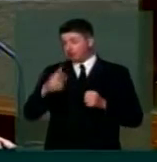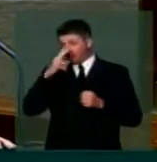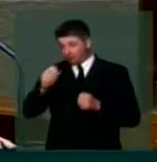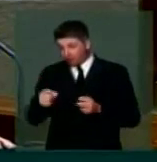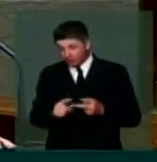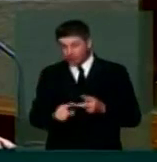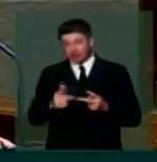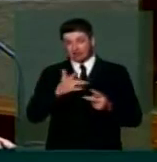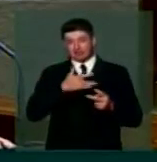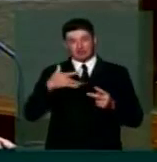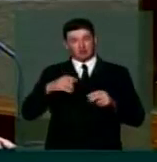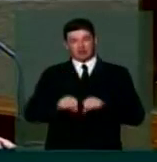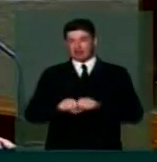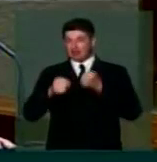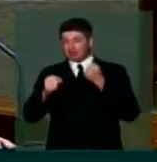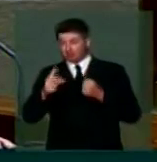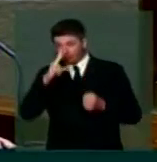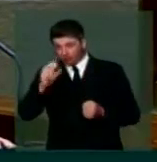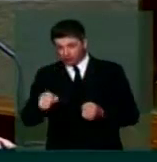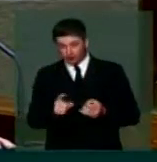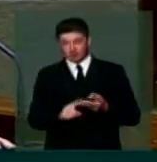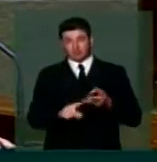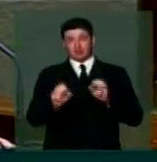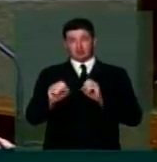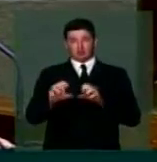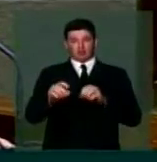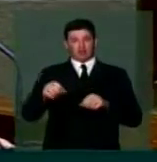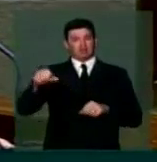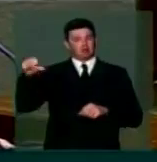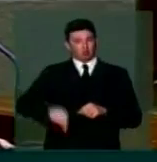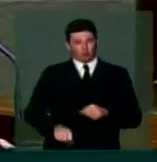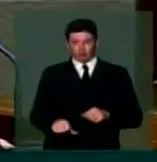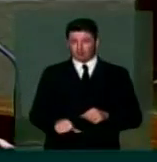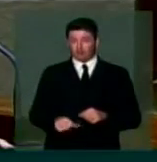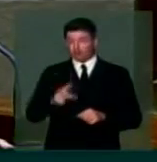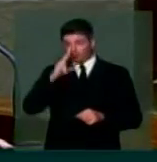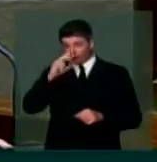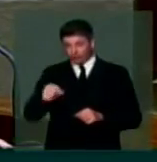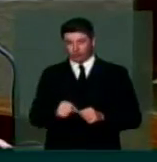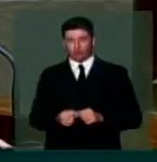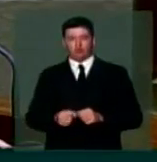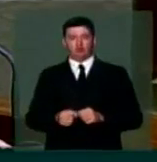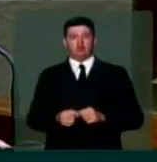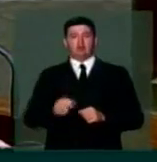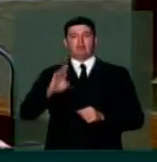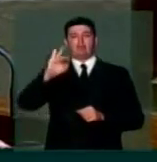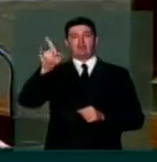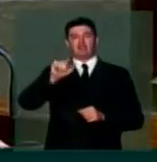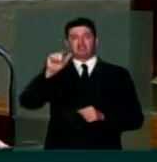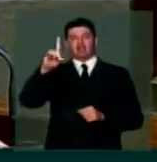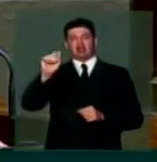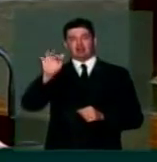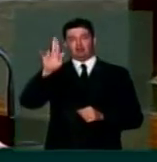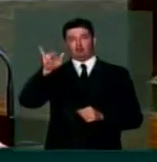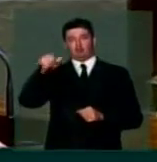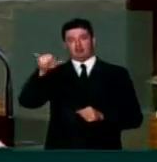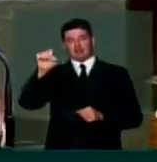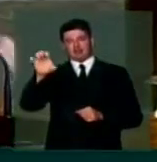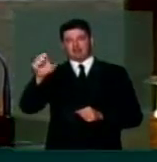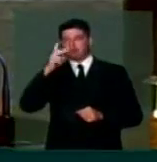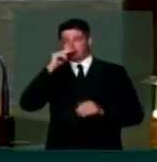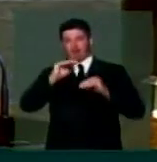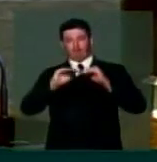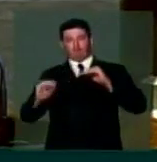é um estado onde a saúde faliu, é um estado de uma educação desqualificada, onde a Baixada Fluminense é tratada como algo inferior,